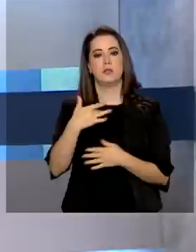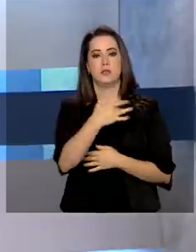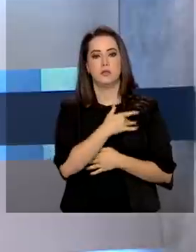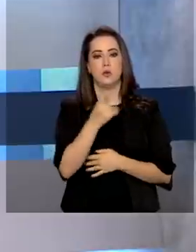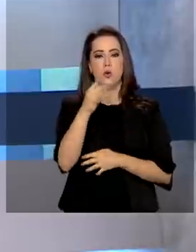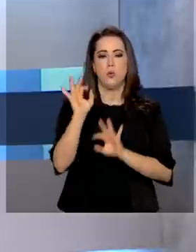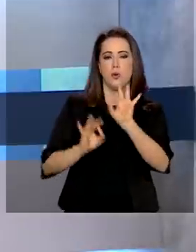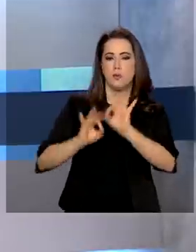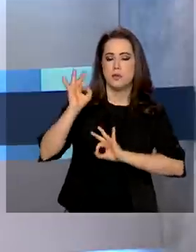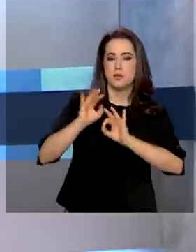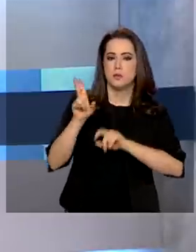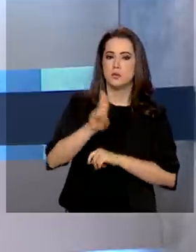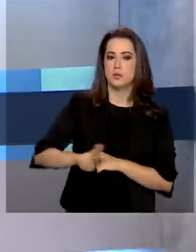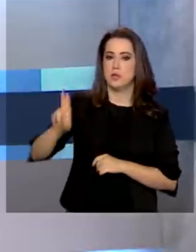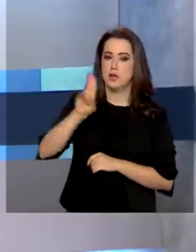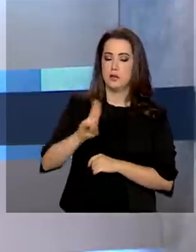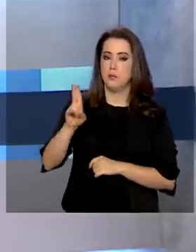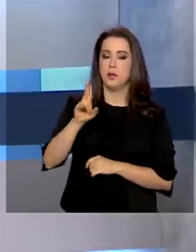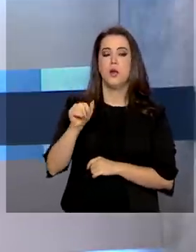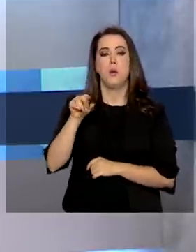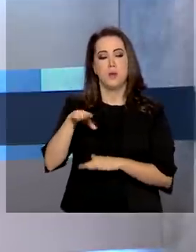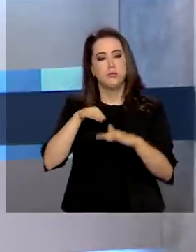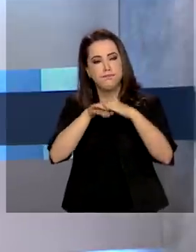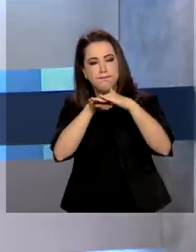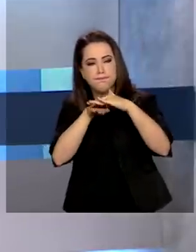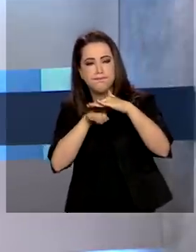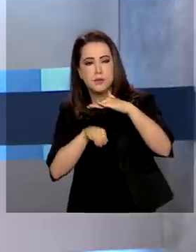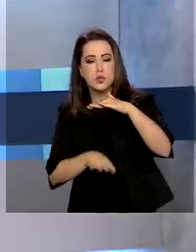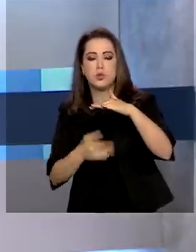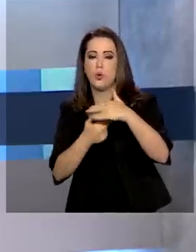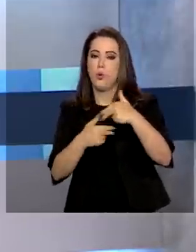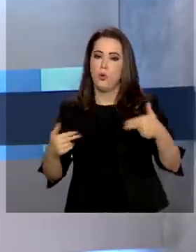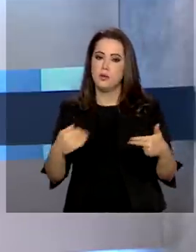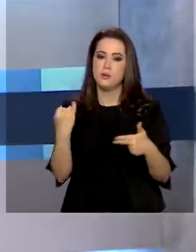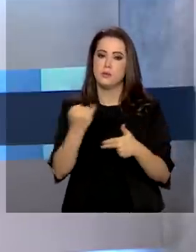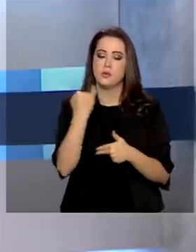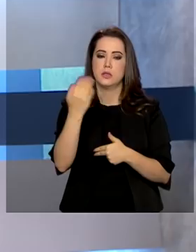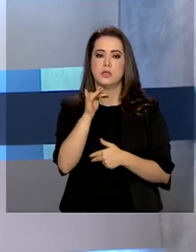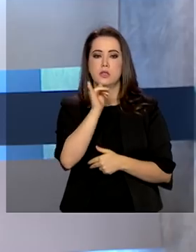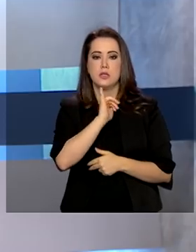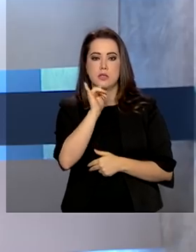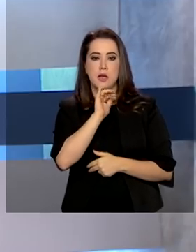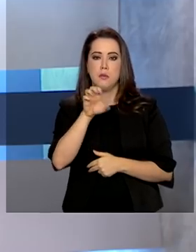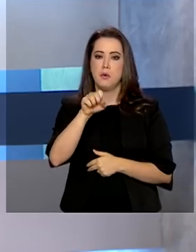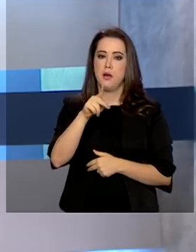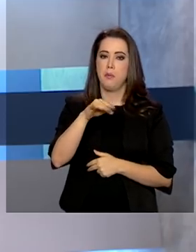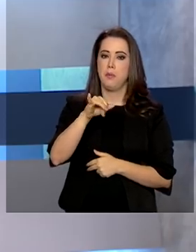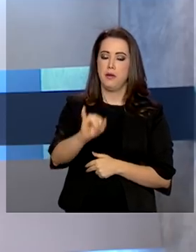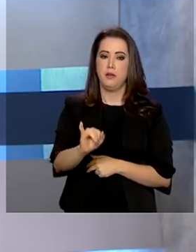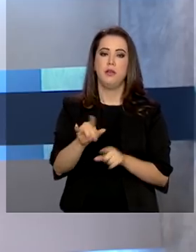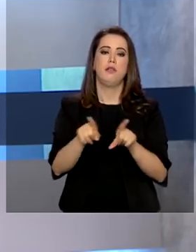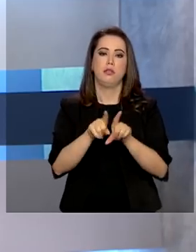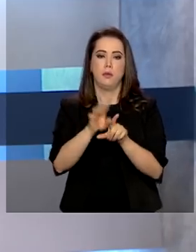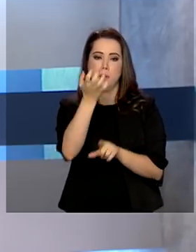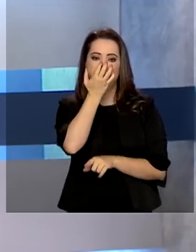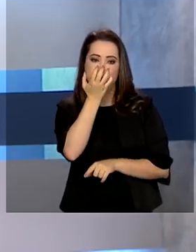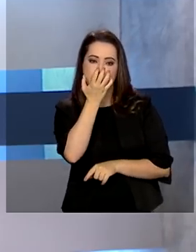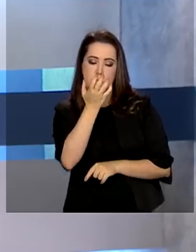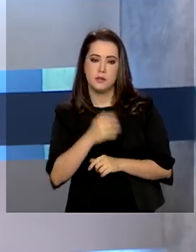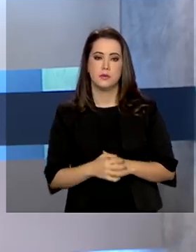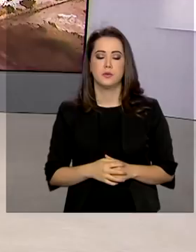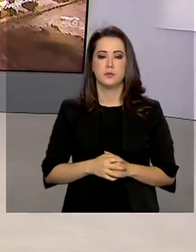uma estrutura usada para armazenamento e distribuição de insumos estratégicos, como equipamentos de proteção individual e